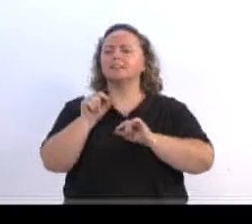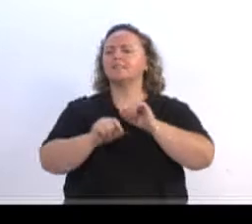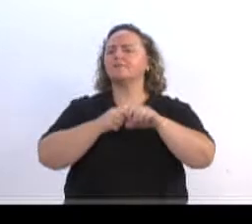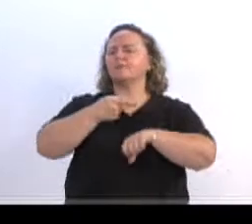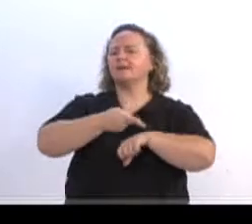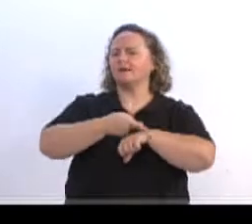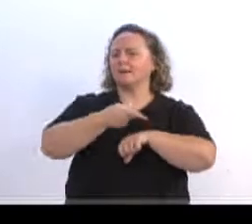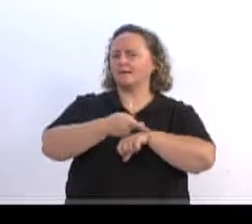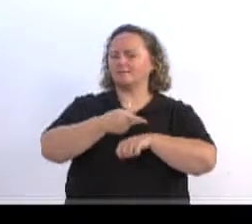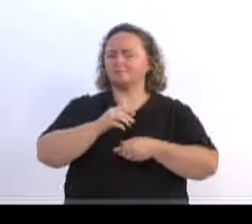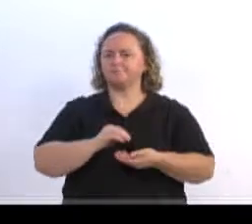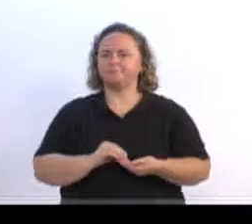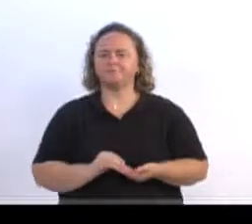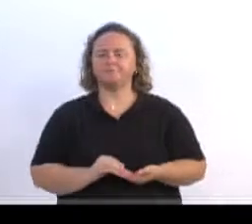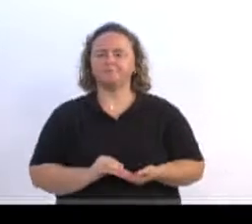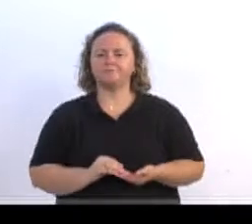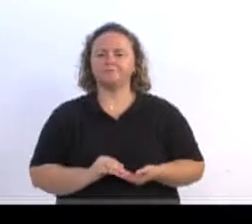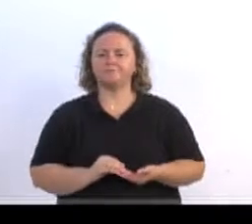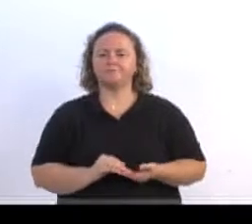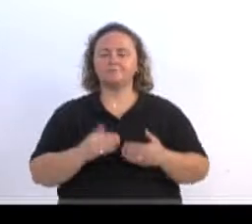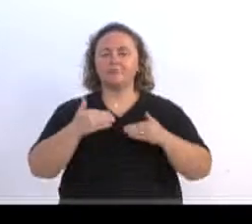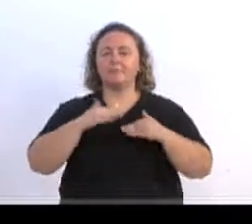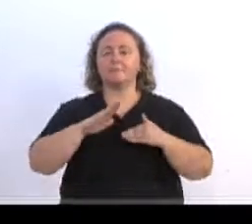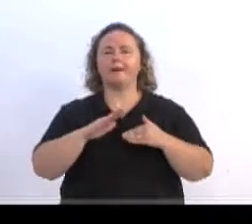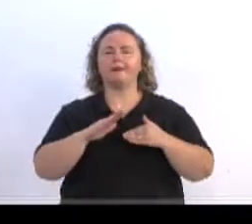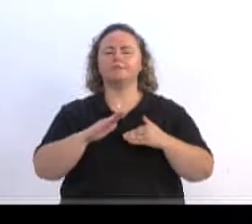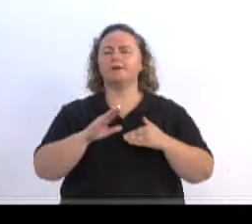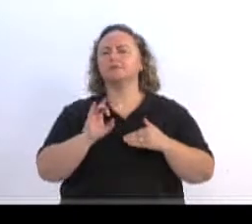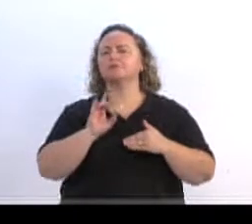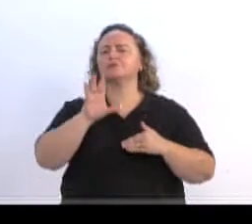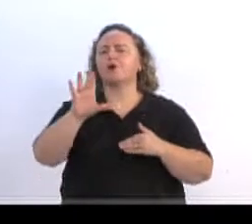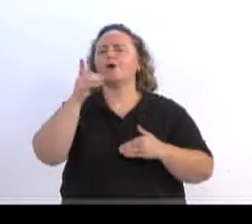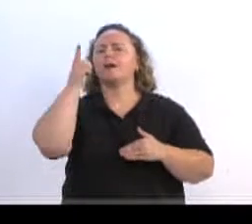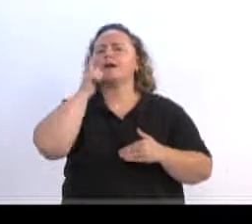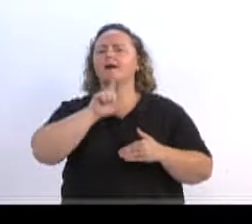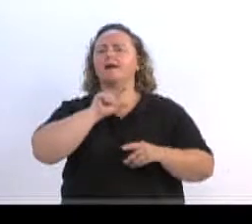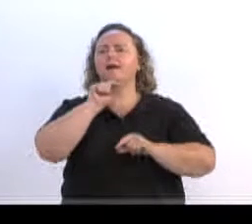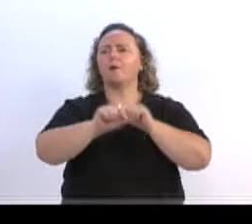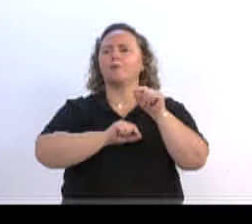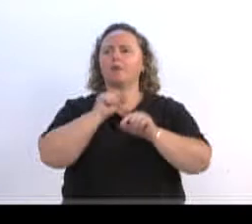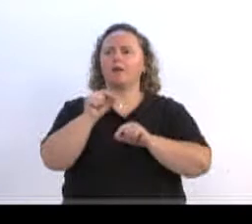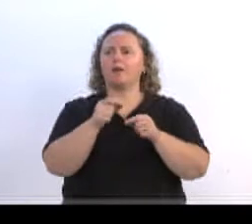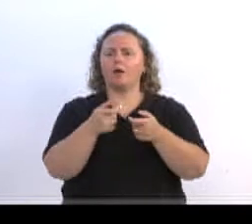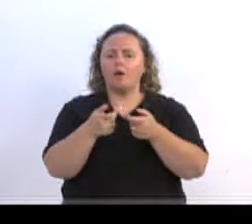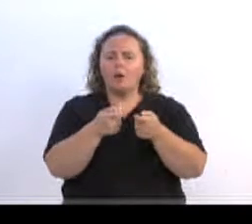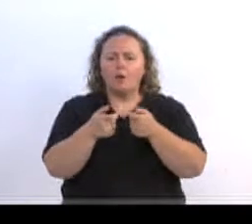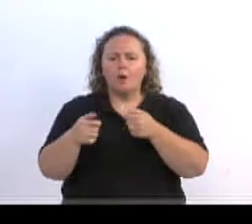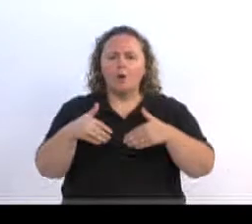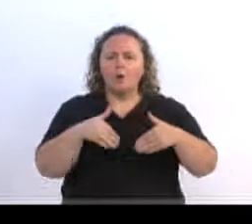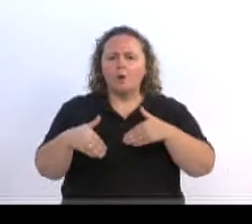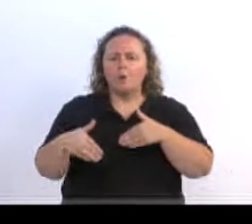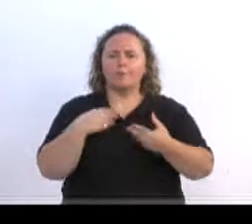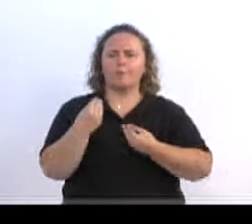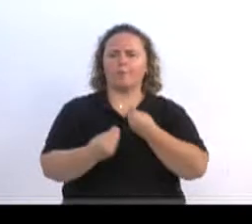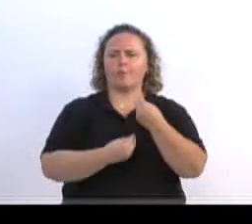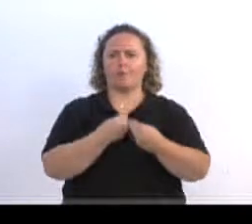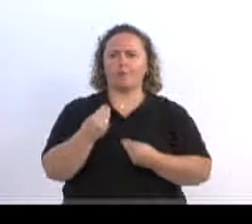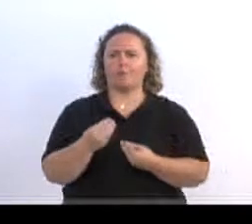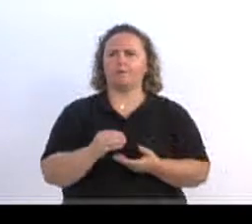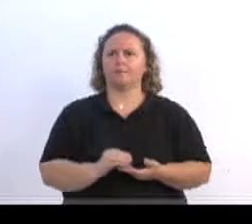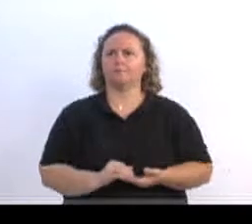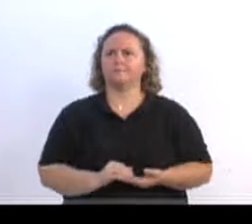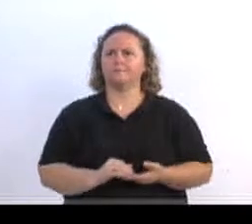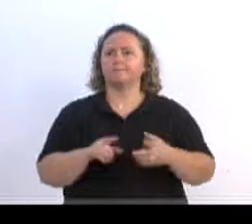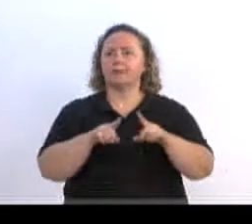Esse troféu significa, ele é muito mais do que ganhar só o sistema do robô, ou ganhar no tempo, ou algo nesse sentido.